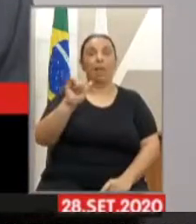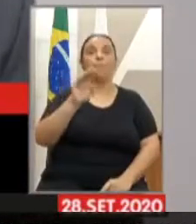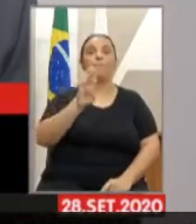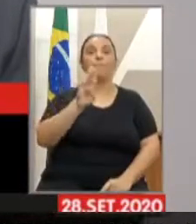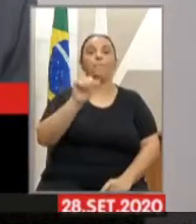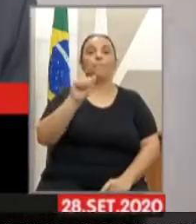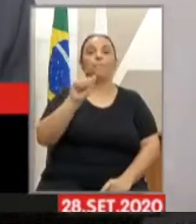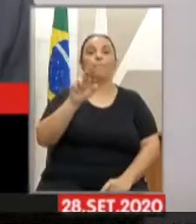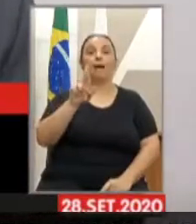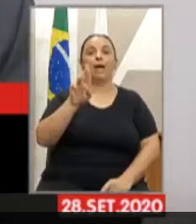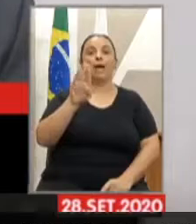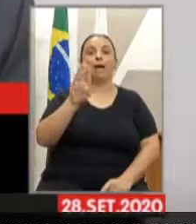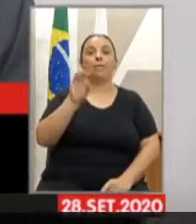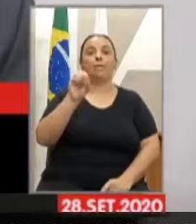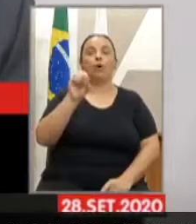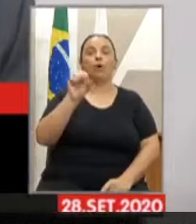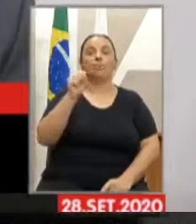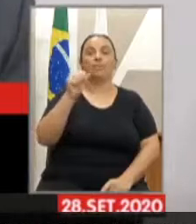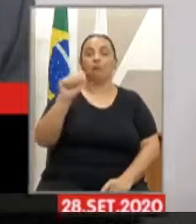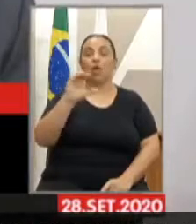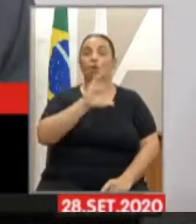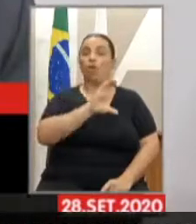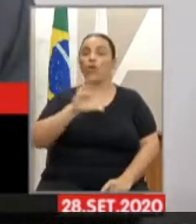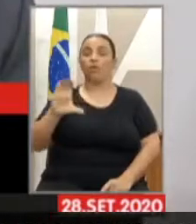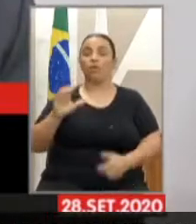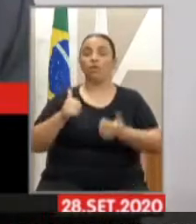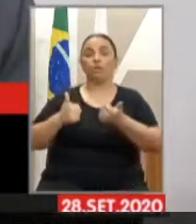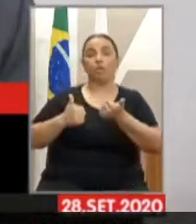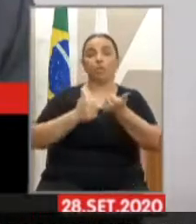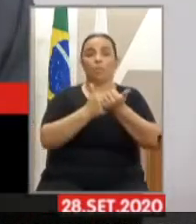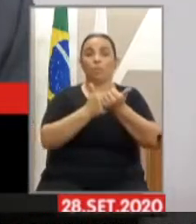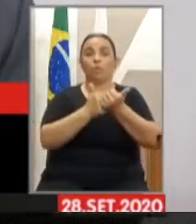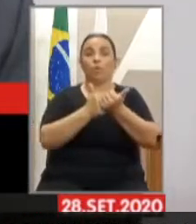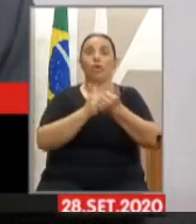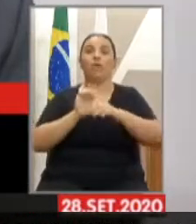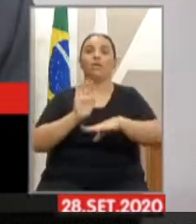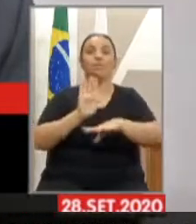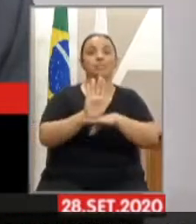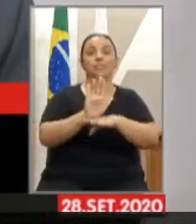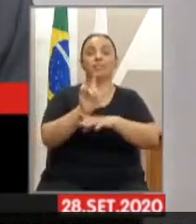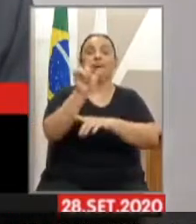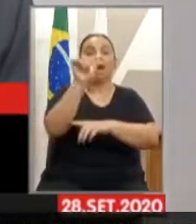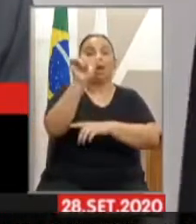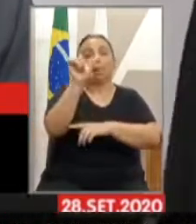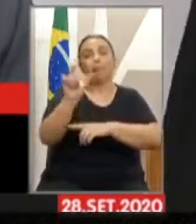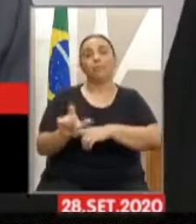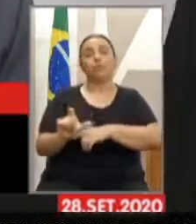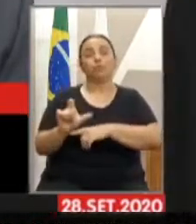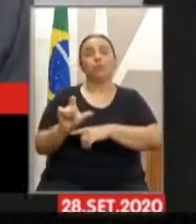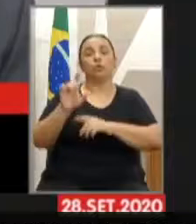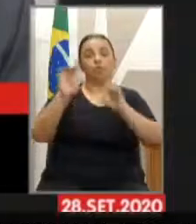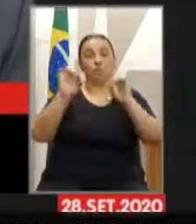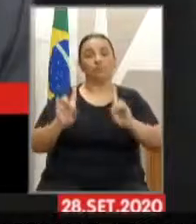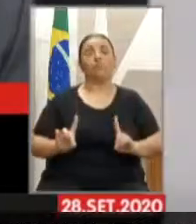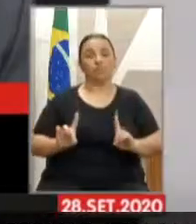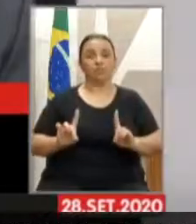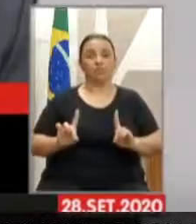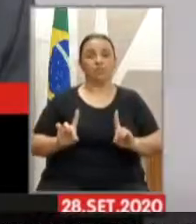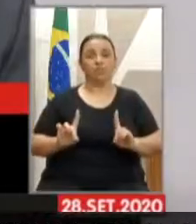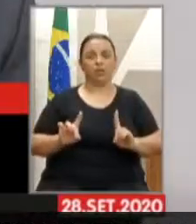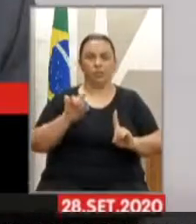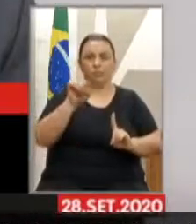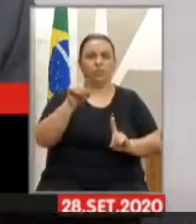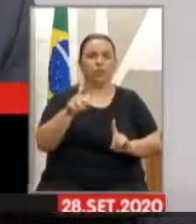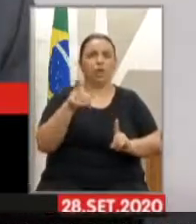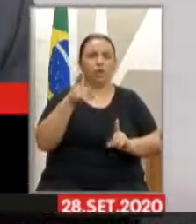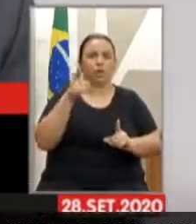especial de apoio e assistência à pessoa com deficiência, CAAD, do governo estadual. Está nos ouvindo, Wesley?